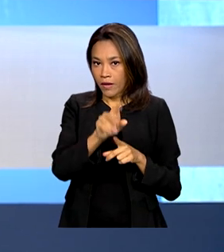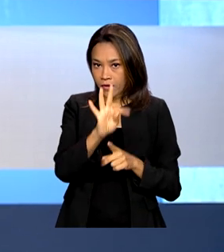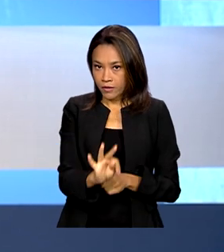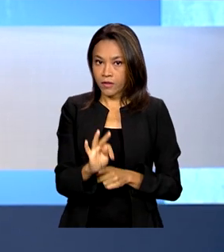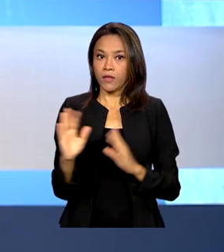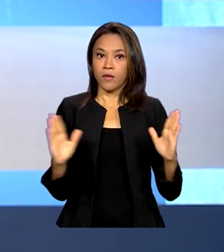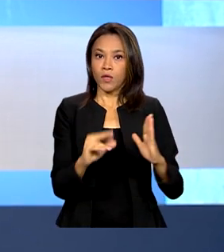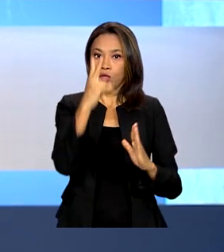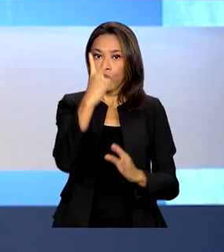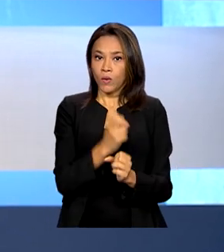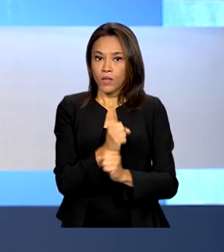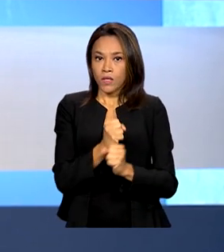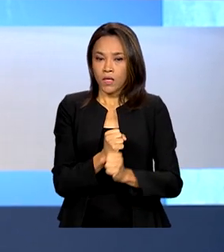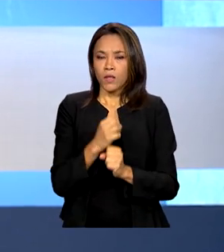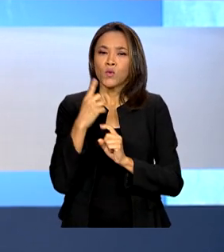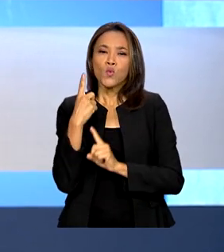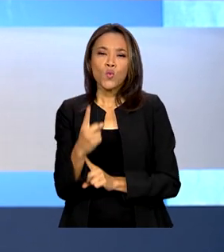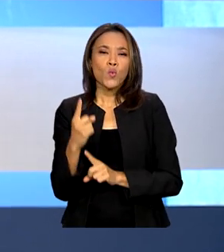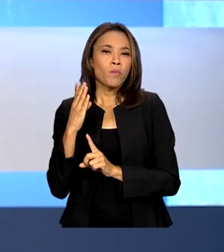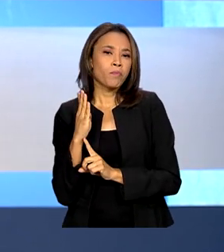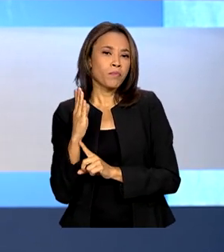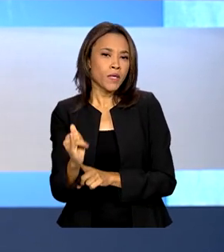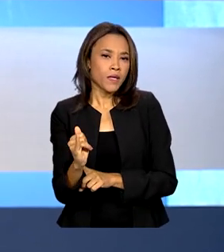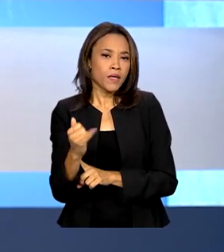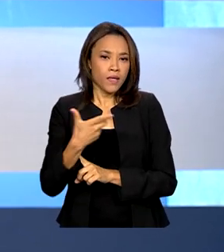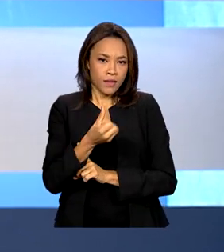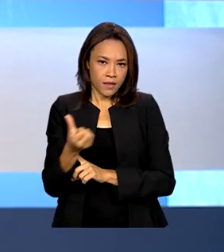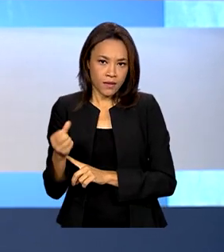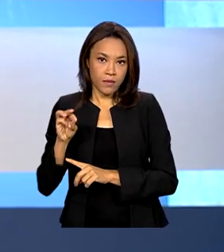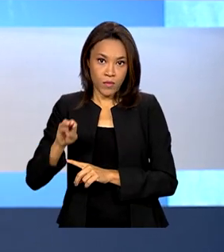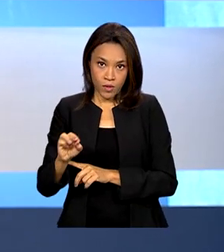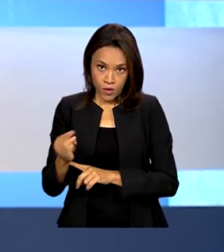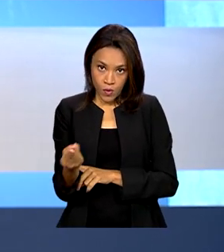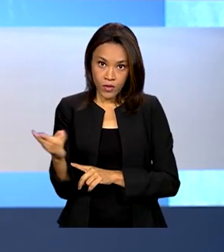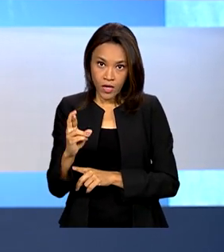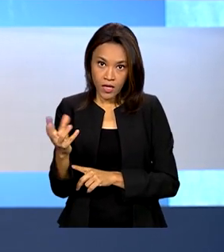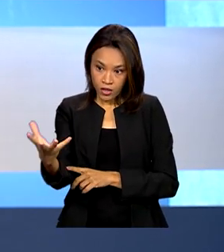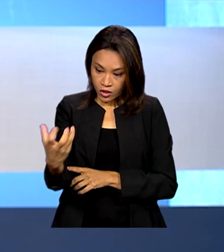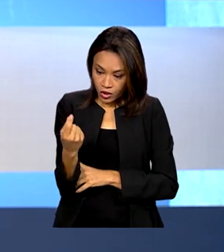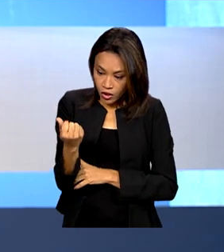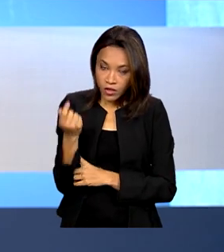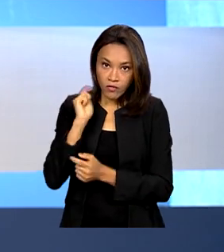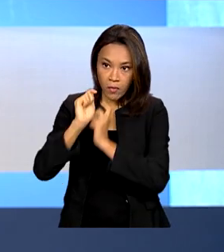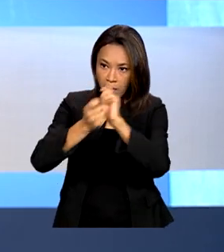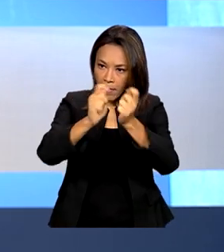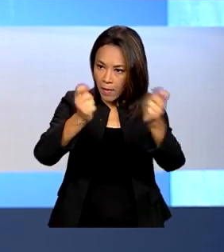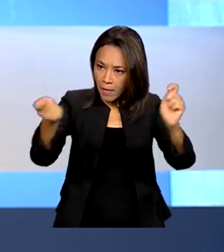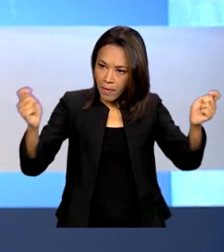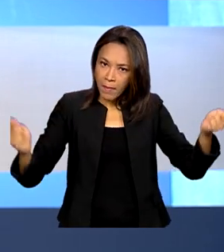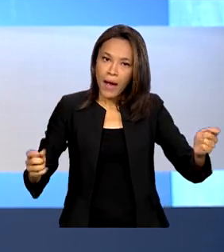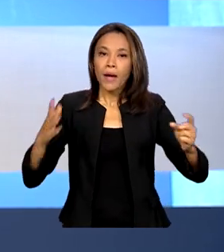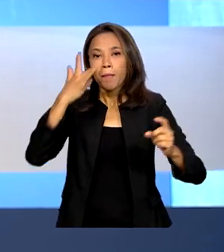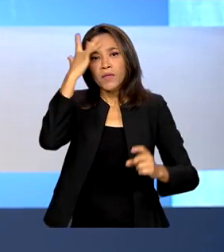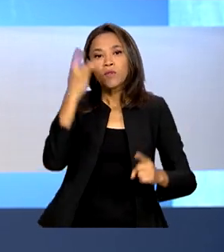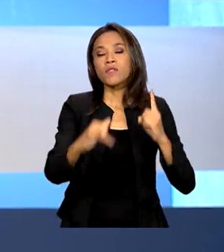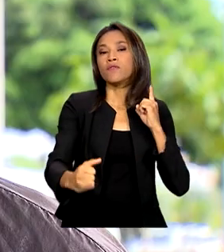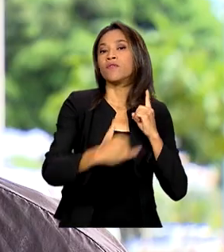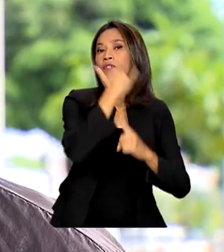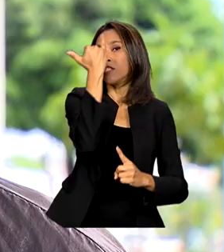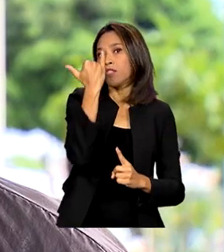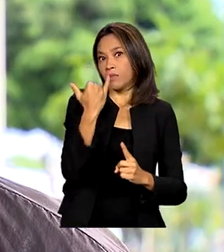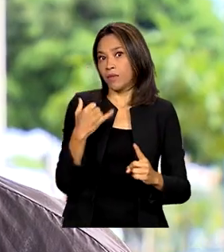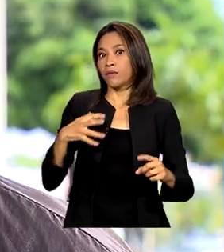cerca de 1 bilhão e 600 milhões de reais foram pagos às vítimas de trânsito ou aos beneficiários.